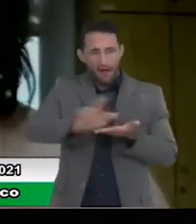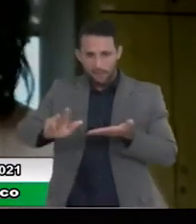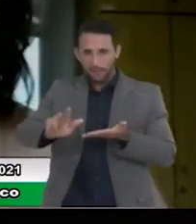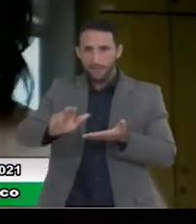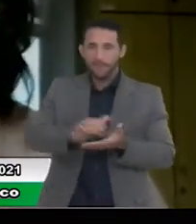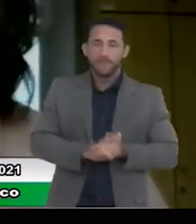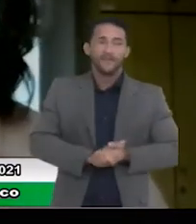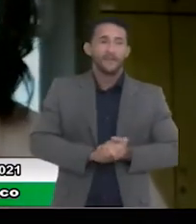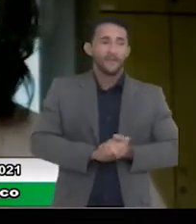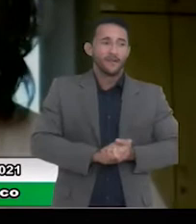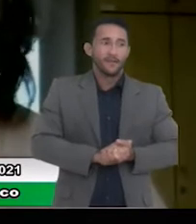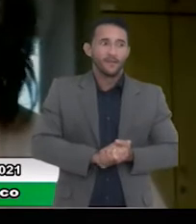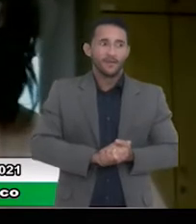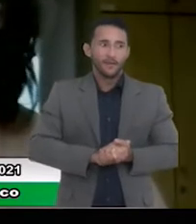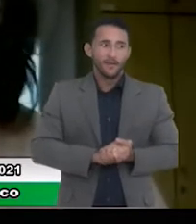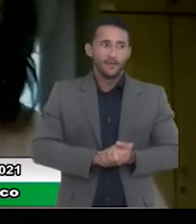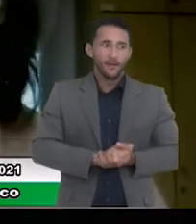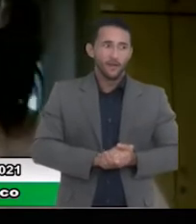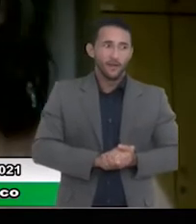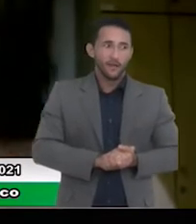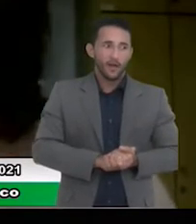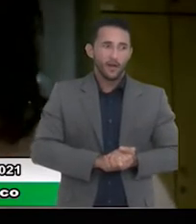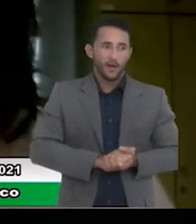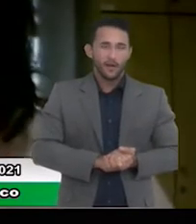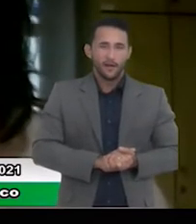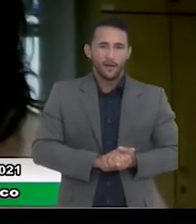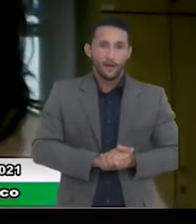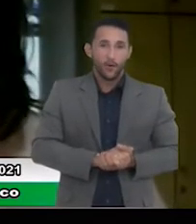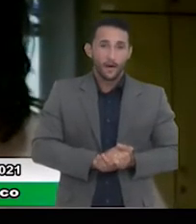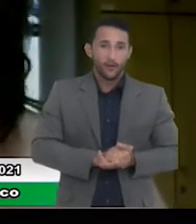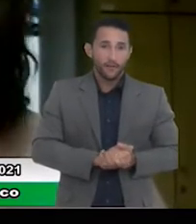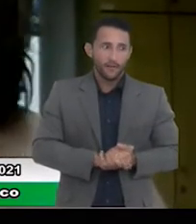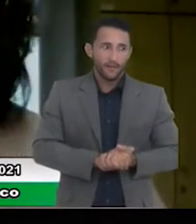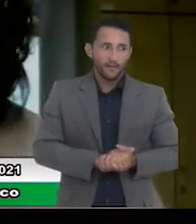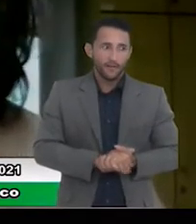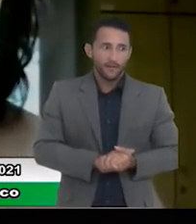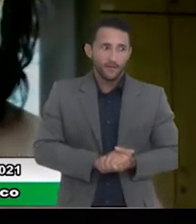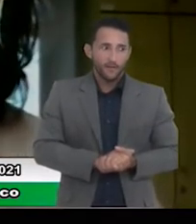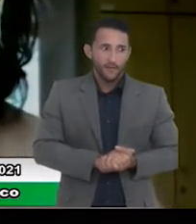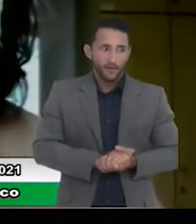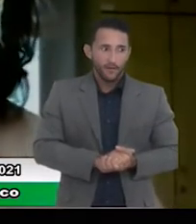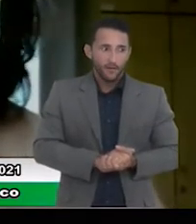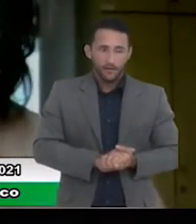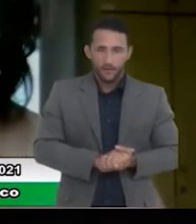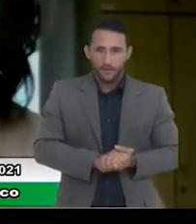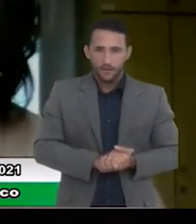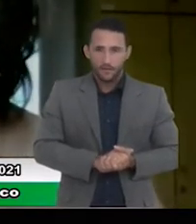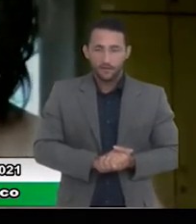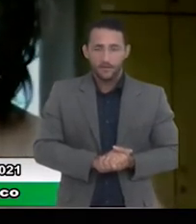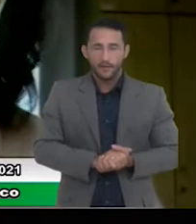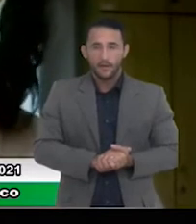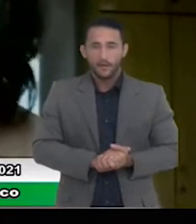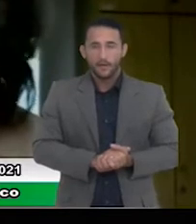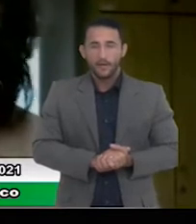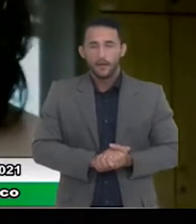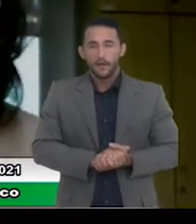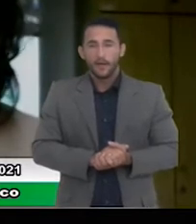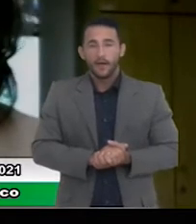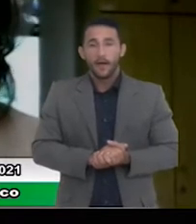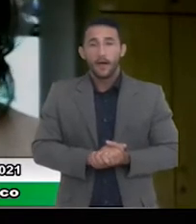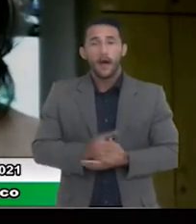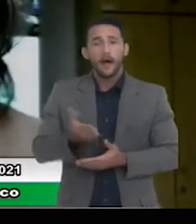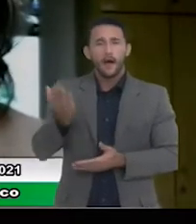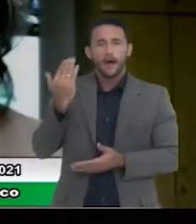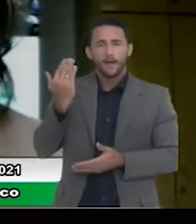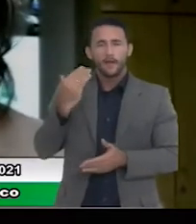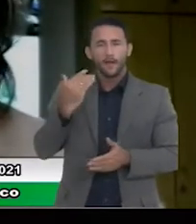orçamentários, e operações de crédito, de financiamento, que puderam garantir os investimentos, então, agradeço também a legislatura anterior que